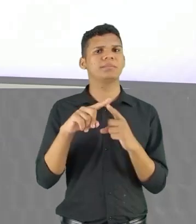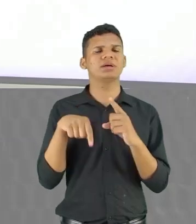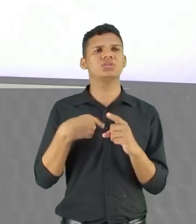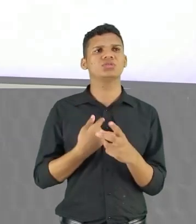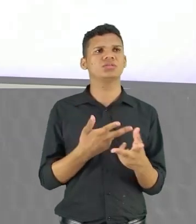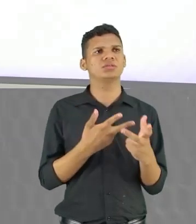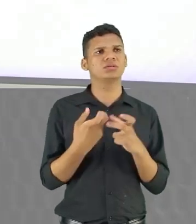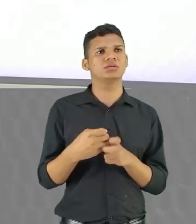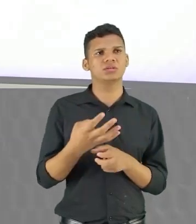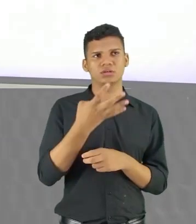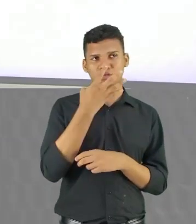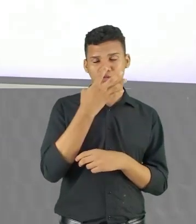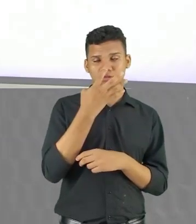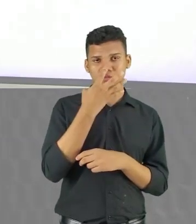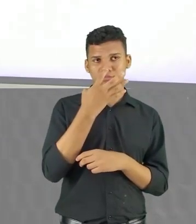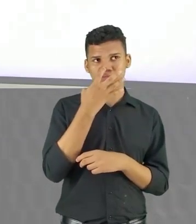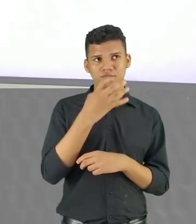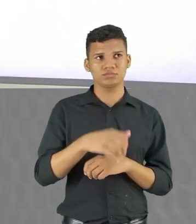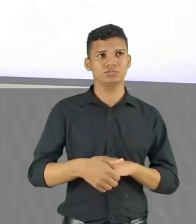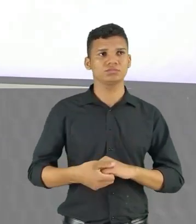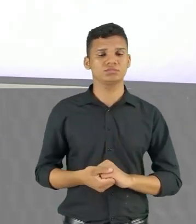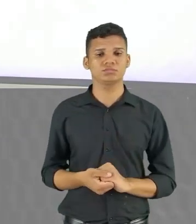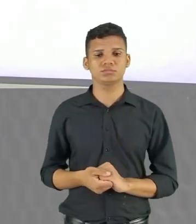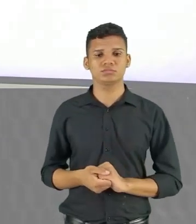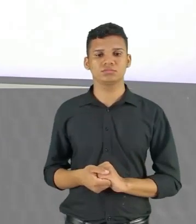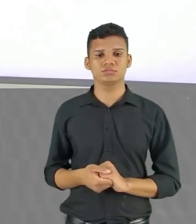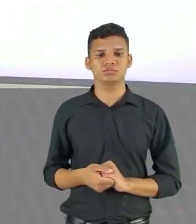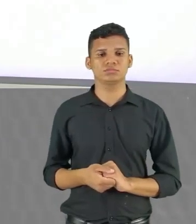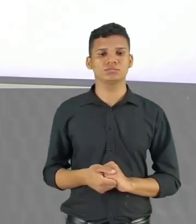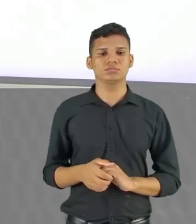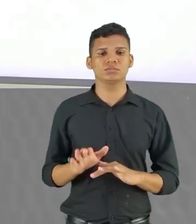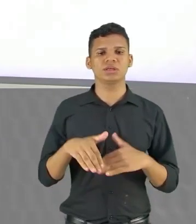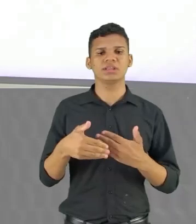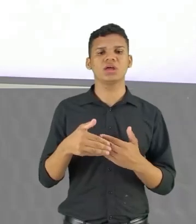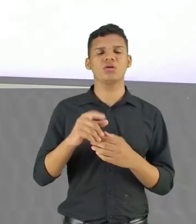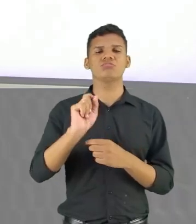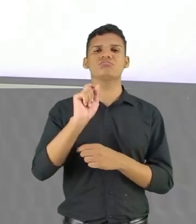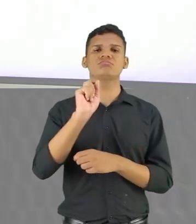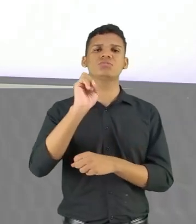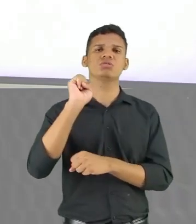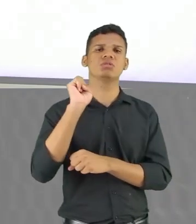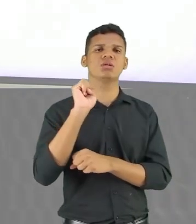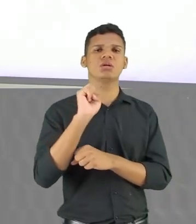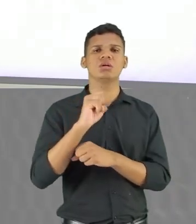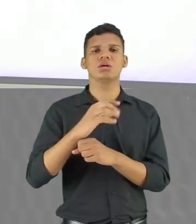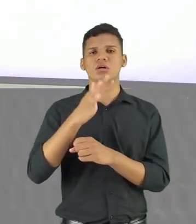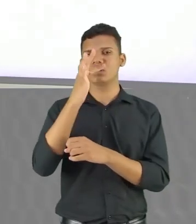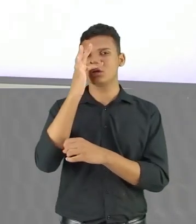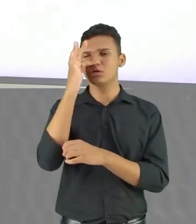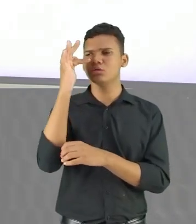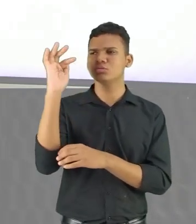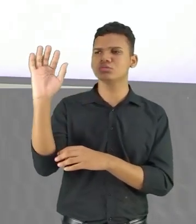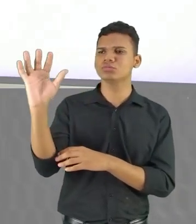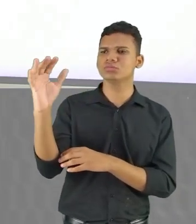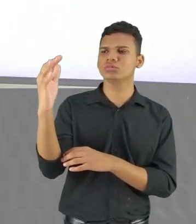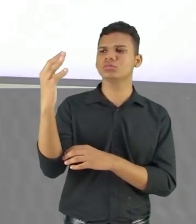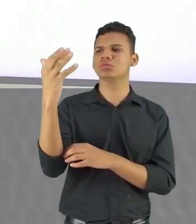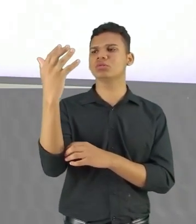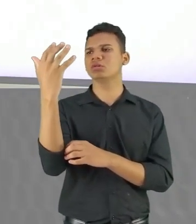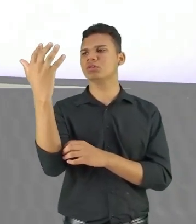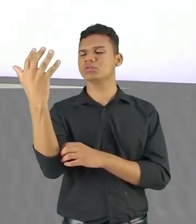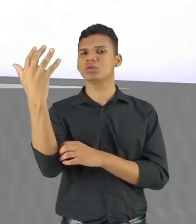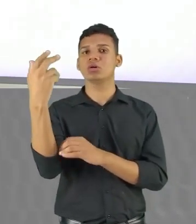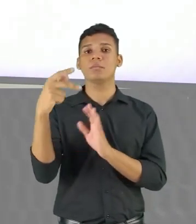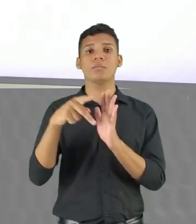trabalhar referente a esse texto que a gente vai ler. Girassol da madrugada Teu